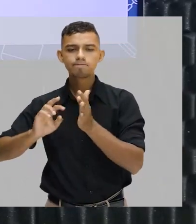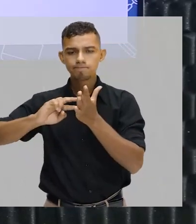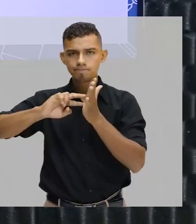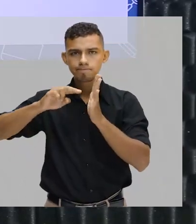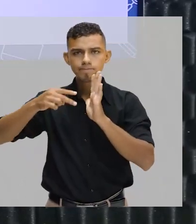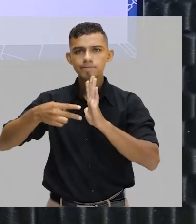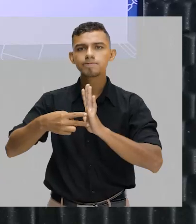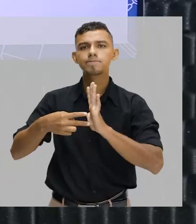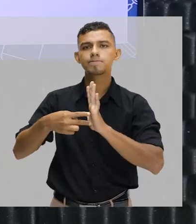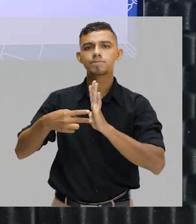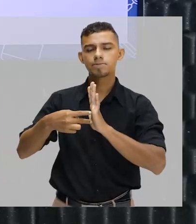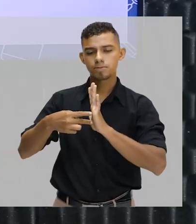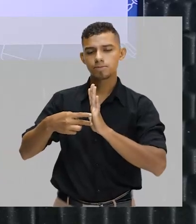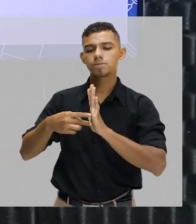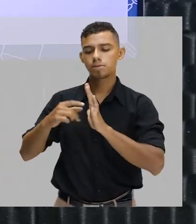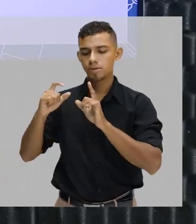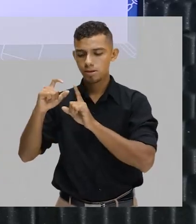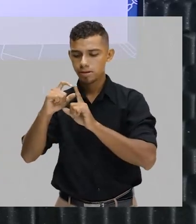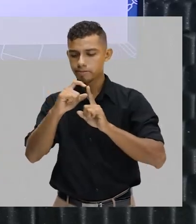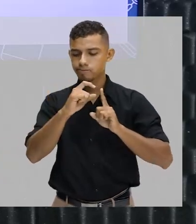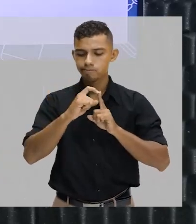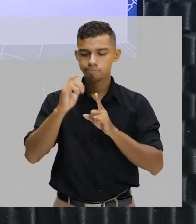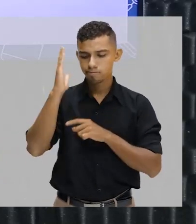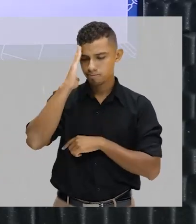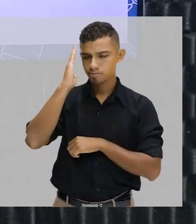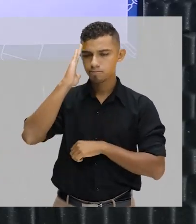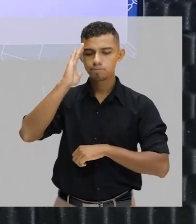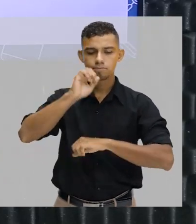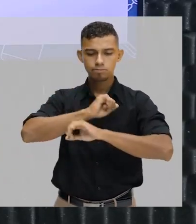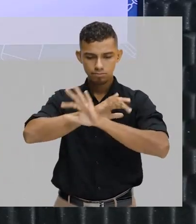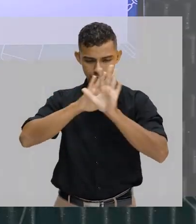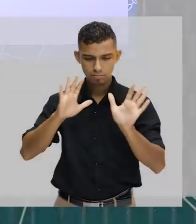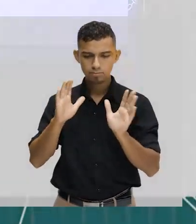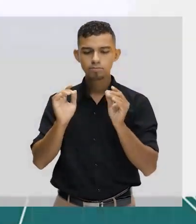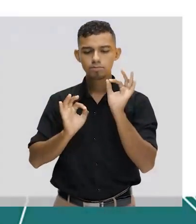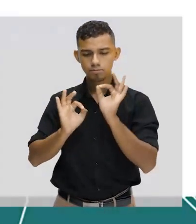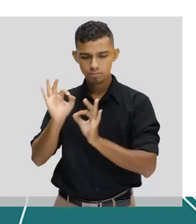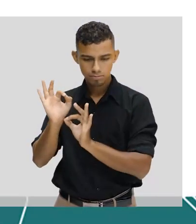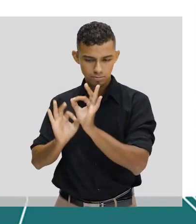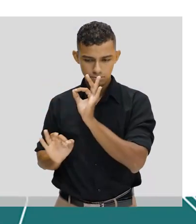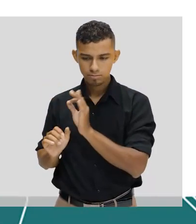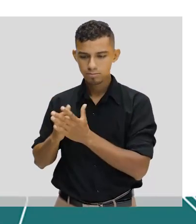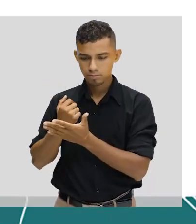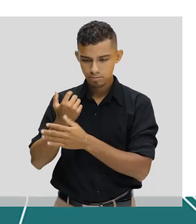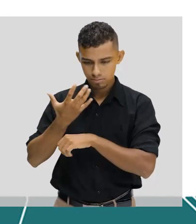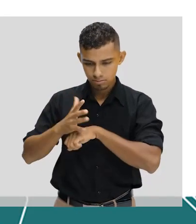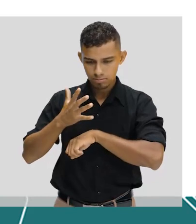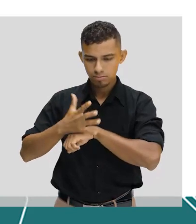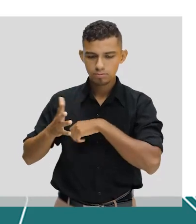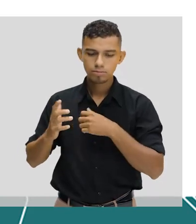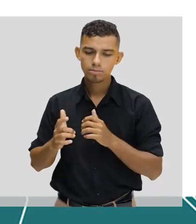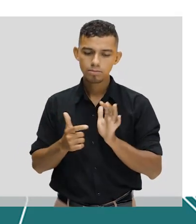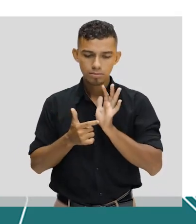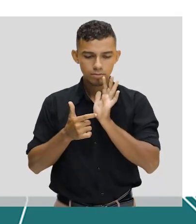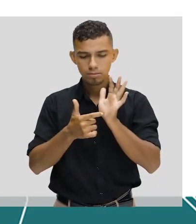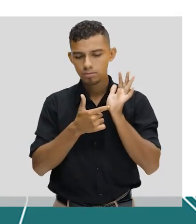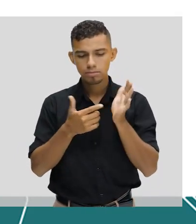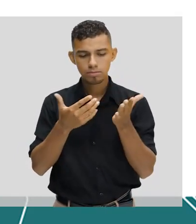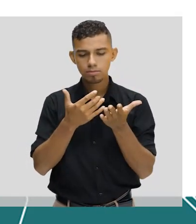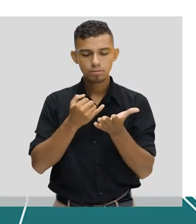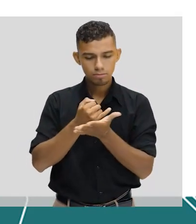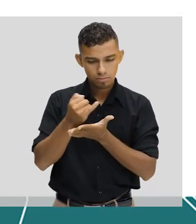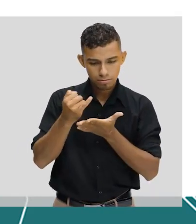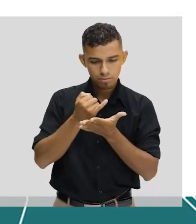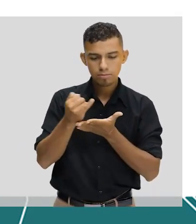significado nas palavras, entender o sentido que essas palavras podem exercer. Como eu apresentei na introdução,